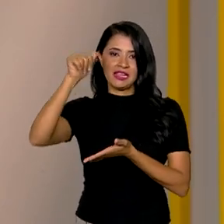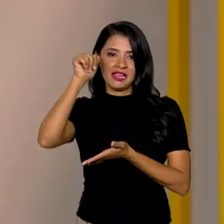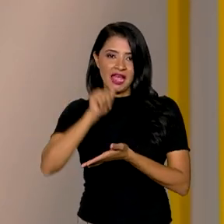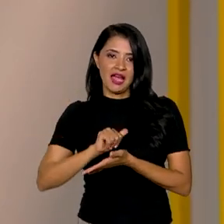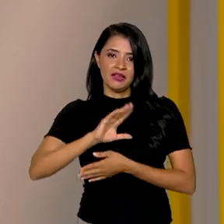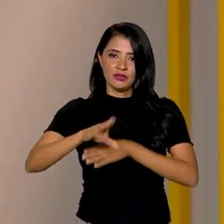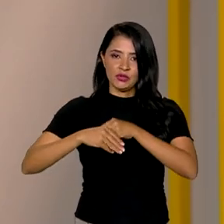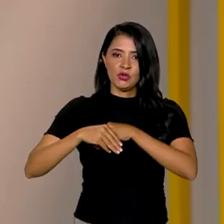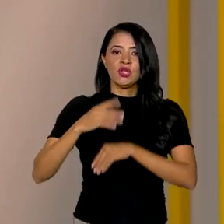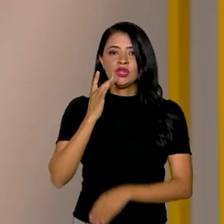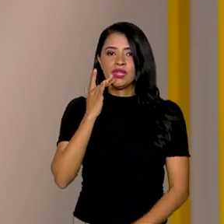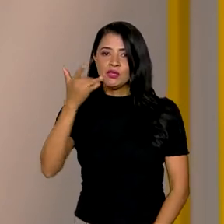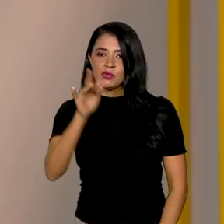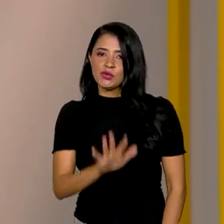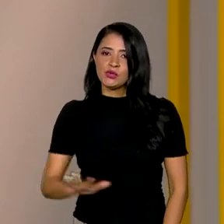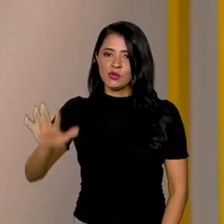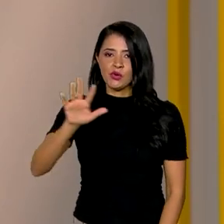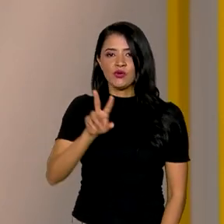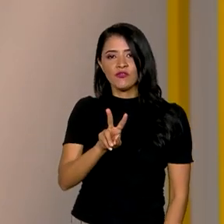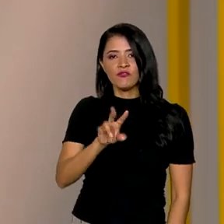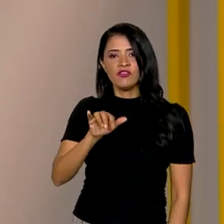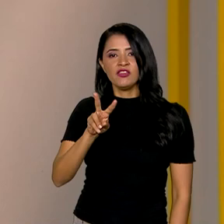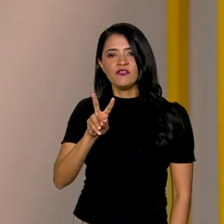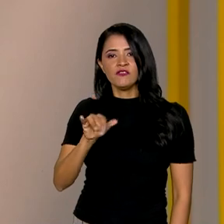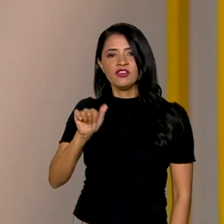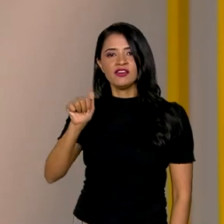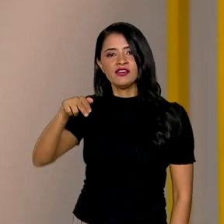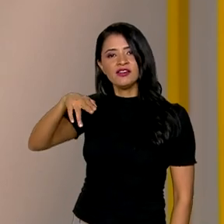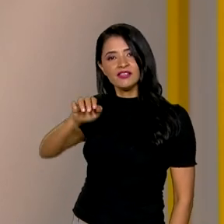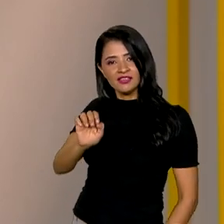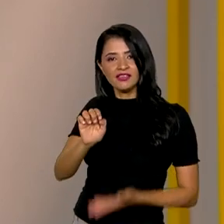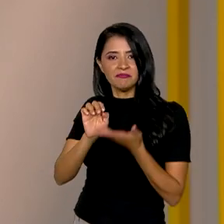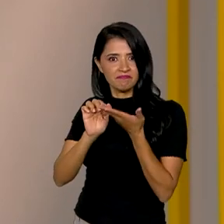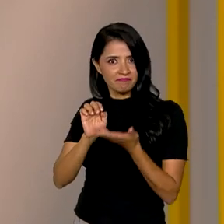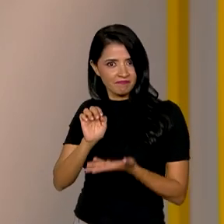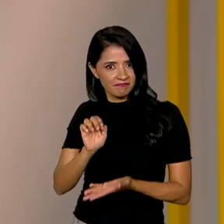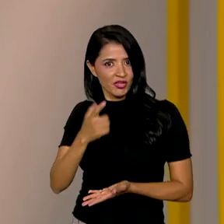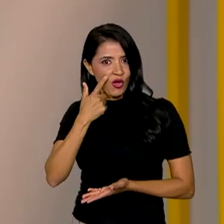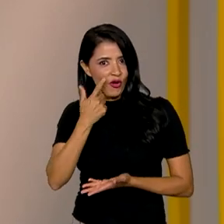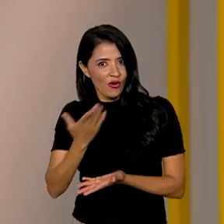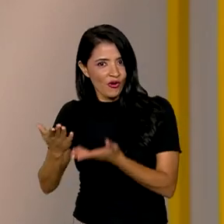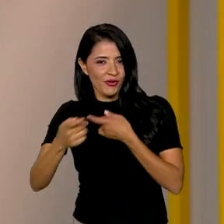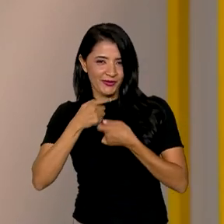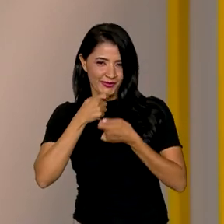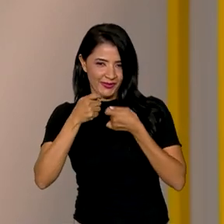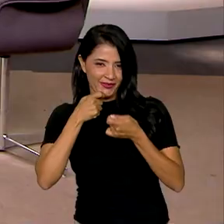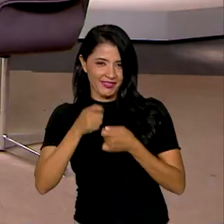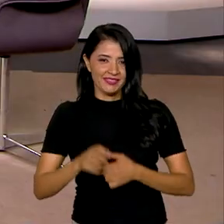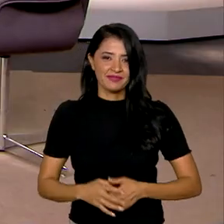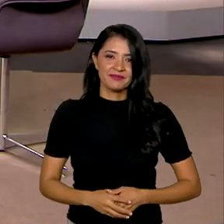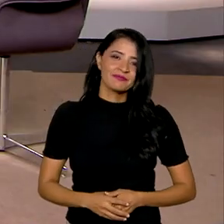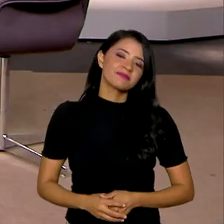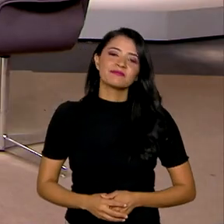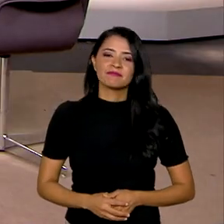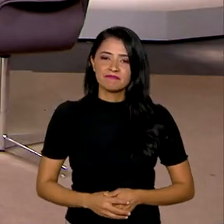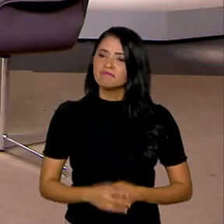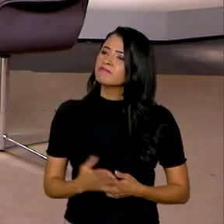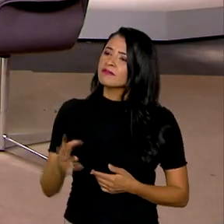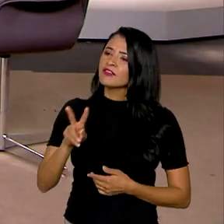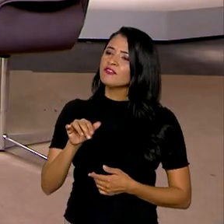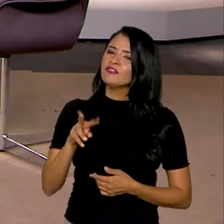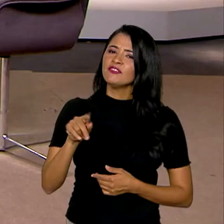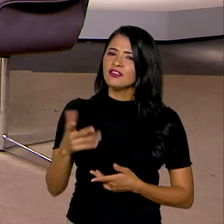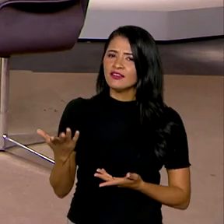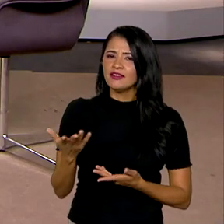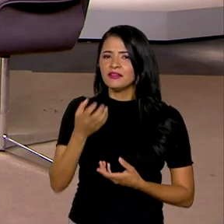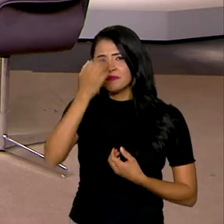adjunta do Tesouro Nacional, Viviane Silva Varga. Confira aí essa entrevista. Viviane Silva